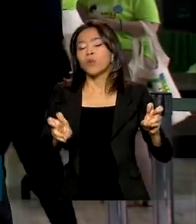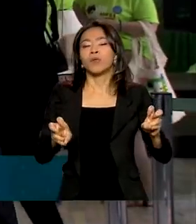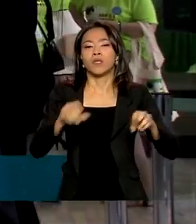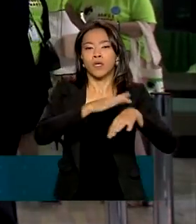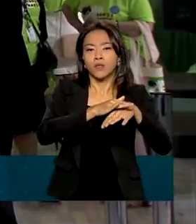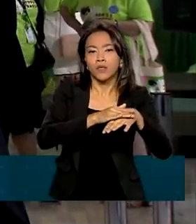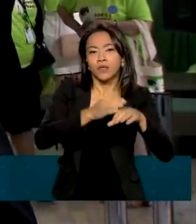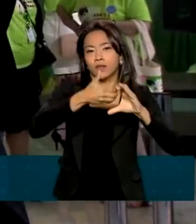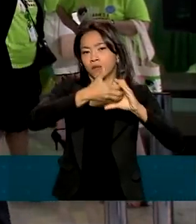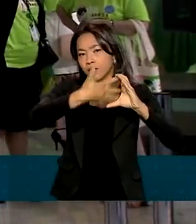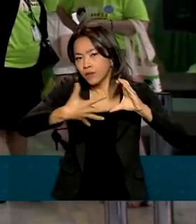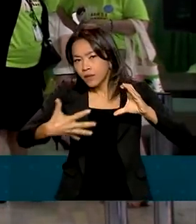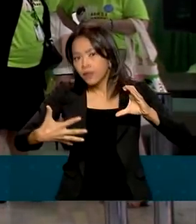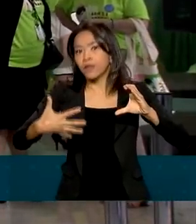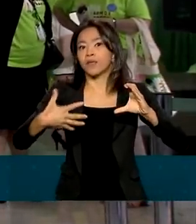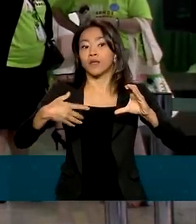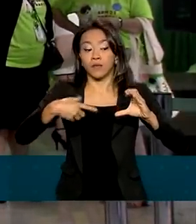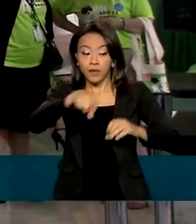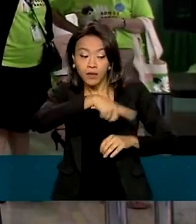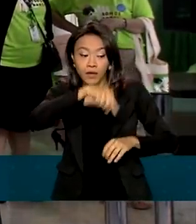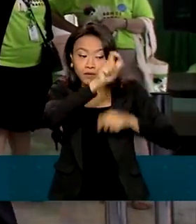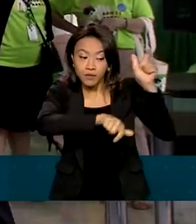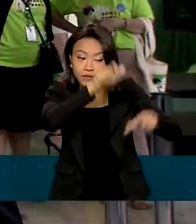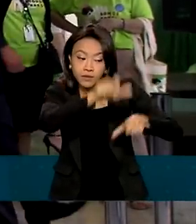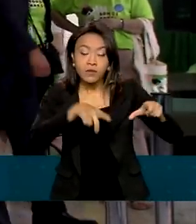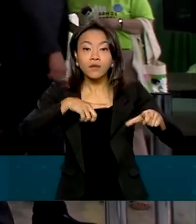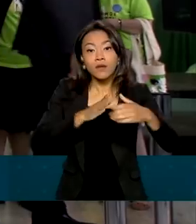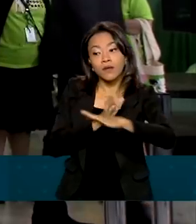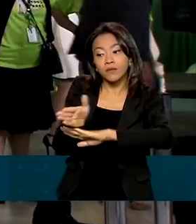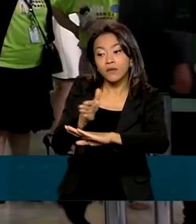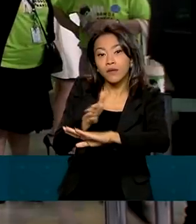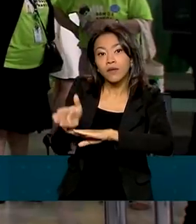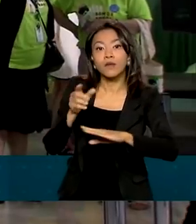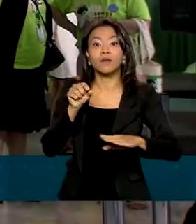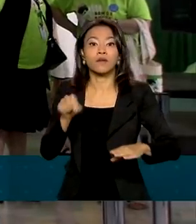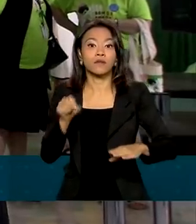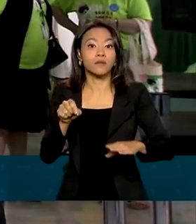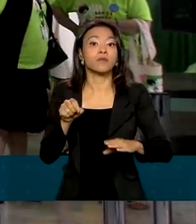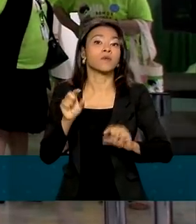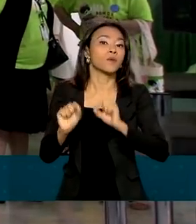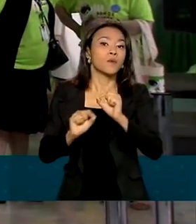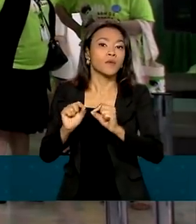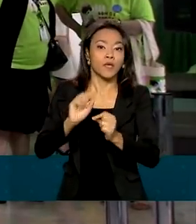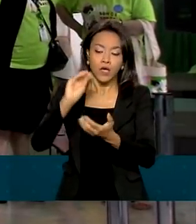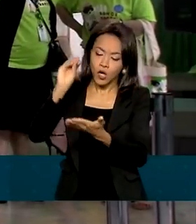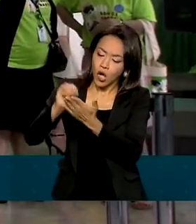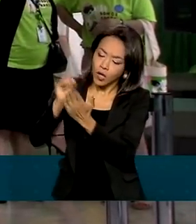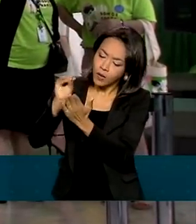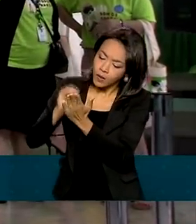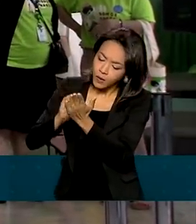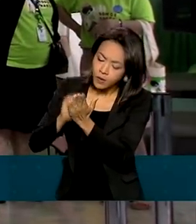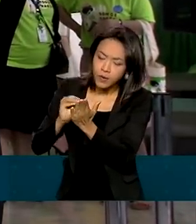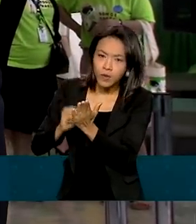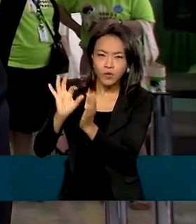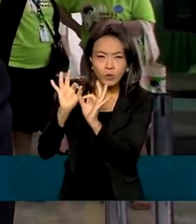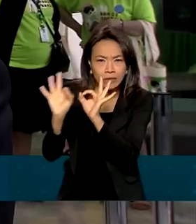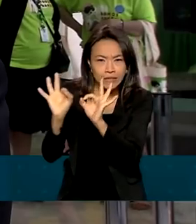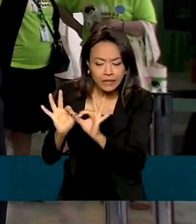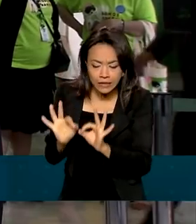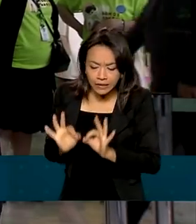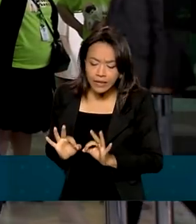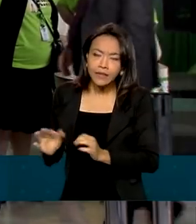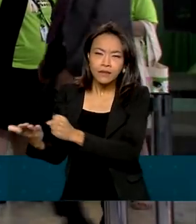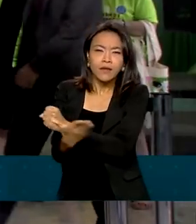e de facilitar o acesso das pessoas através do preenchimento adequado da caderneta, na atenção